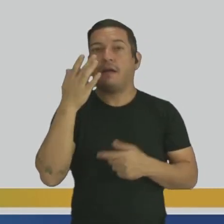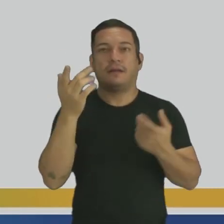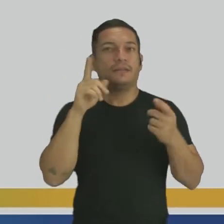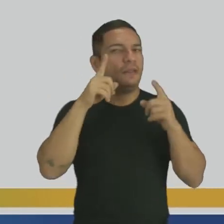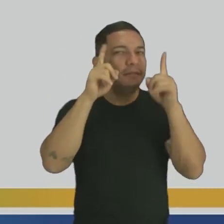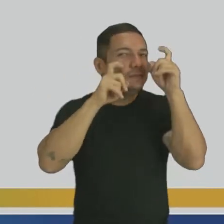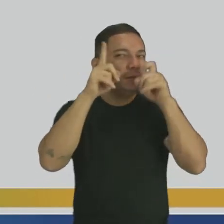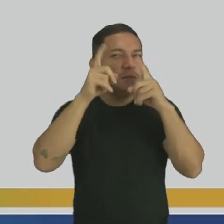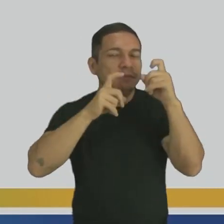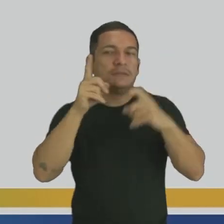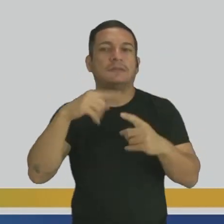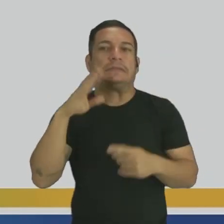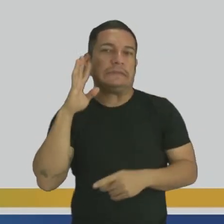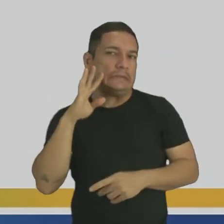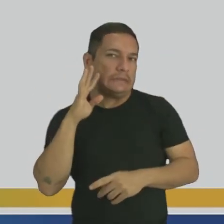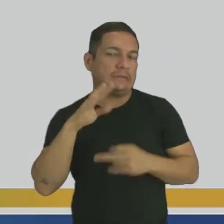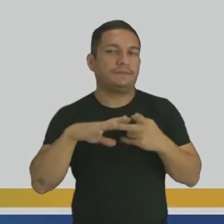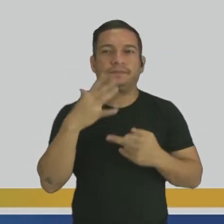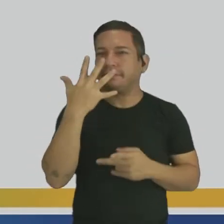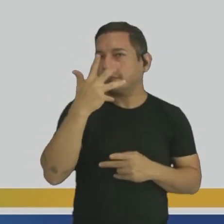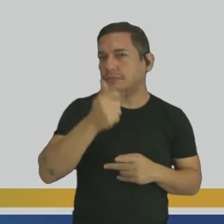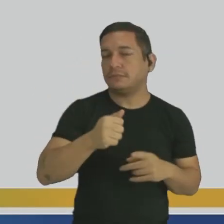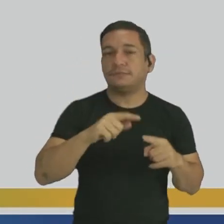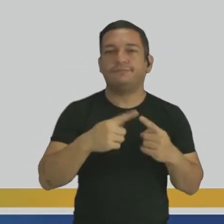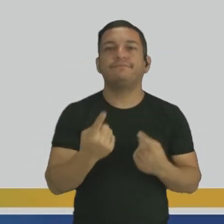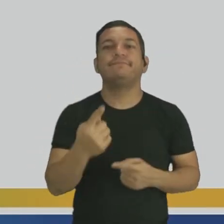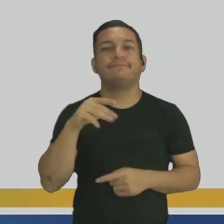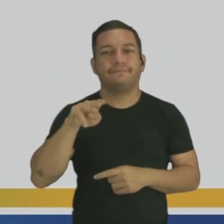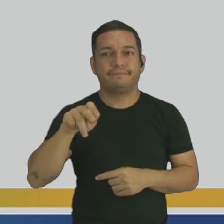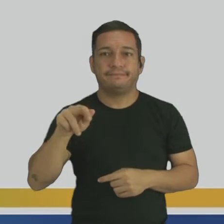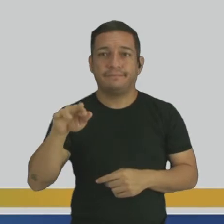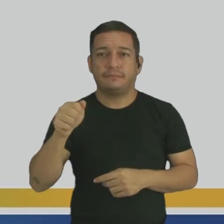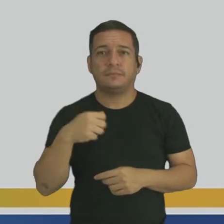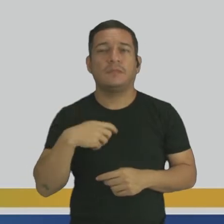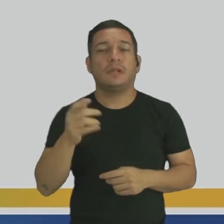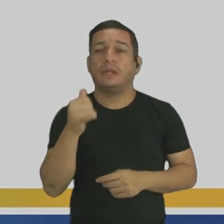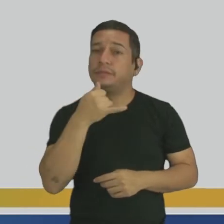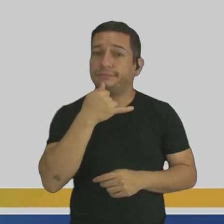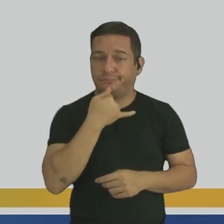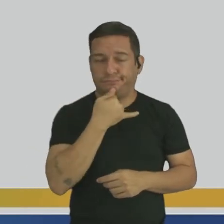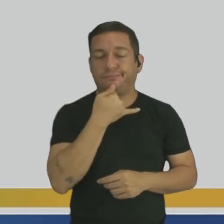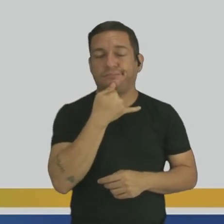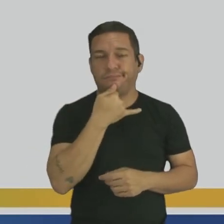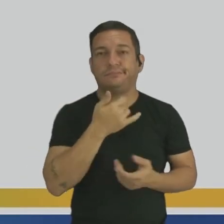limpo, legal. Mas, infelizmente, no caso dela, ela estava triste.